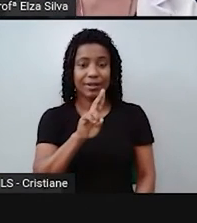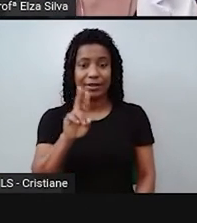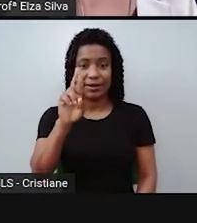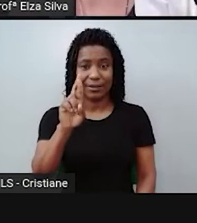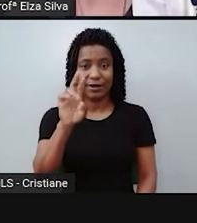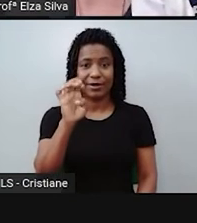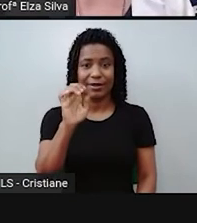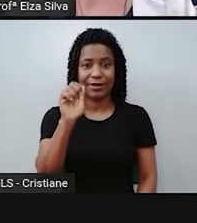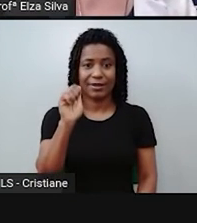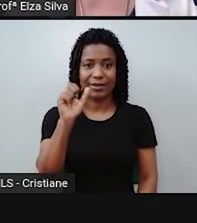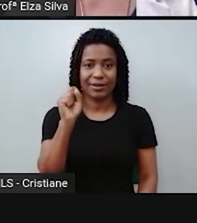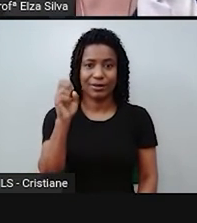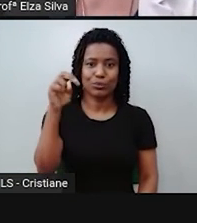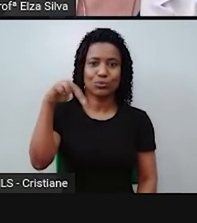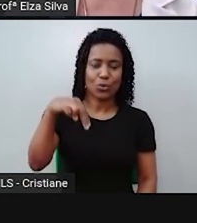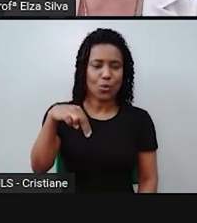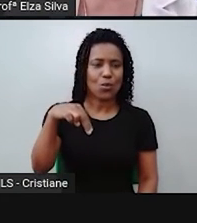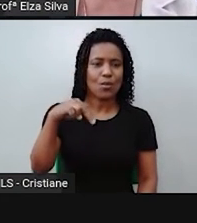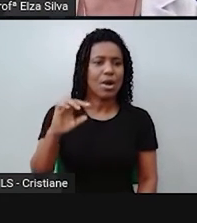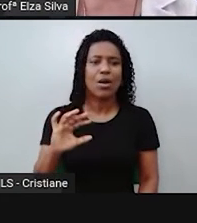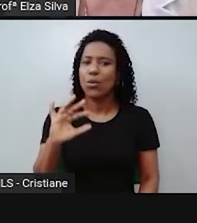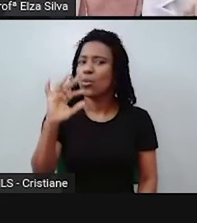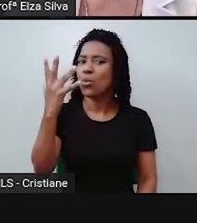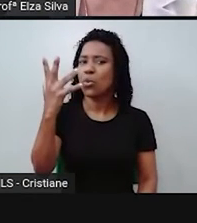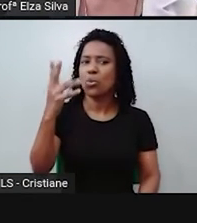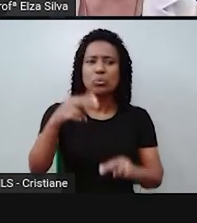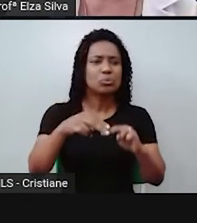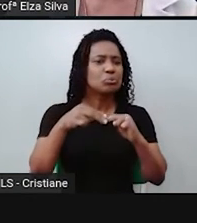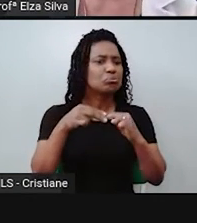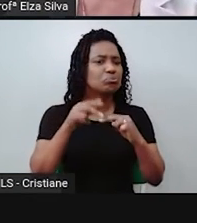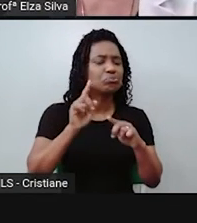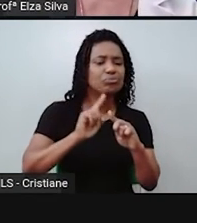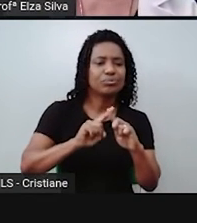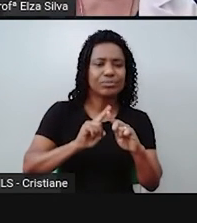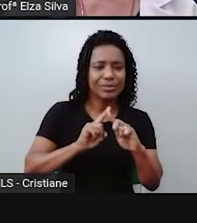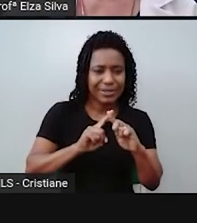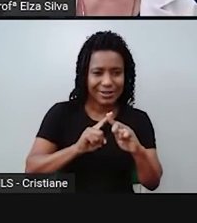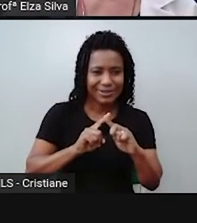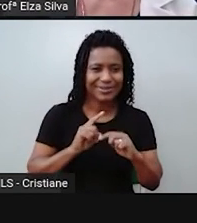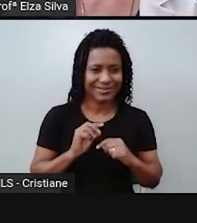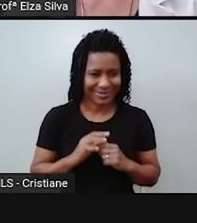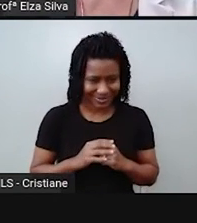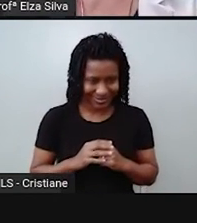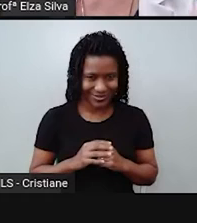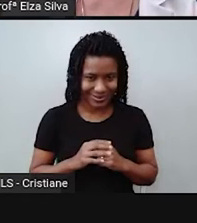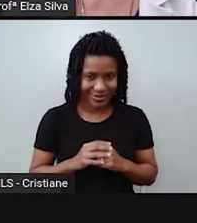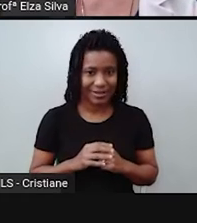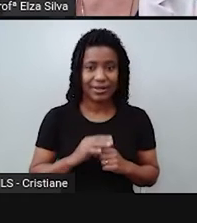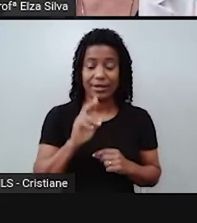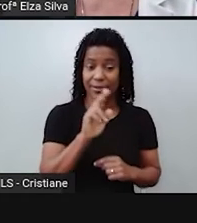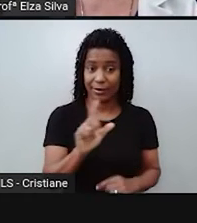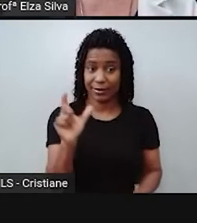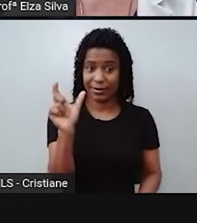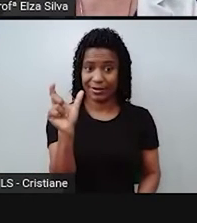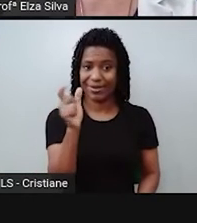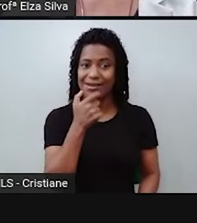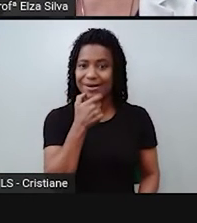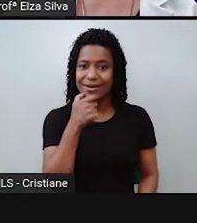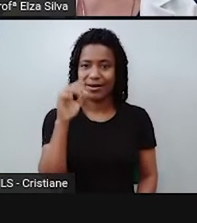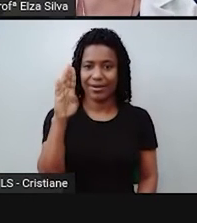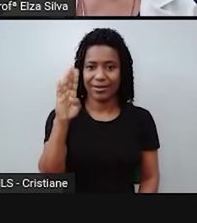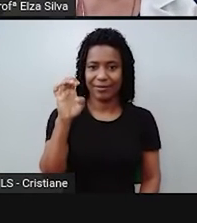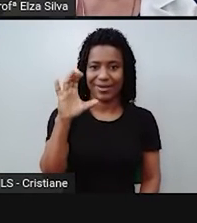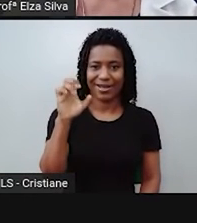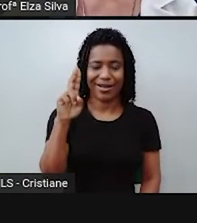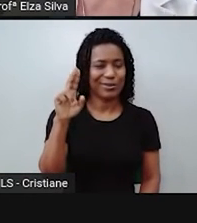alguma coisa aconteceu. Eu posso utilizar because, porque, I didn't, because I